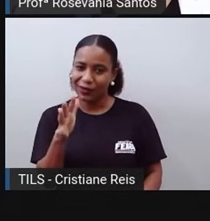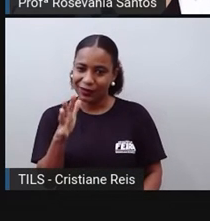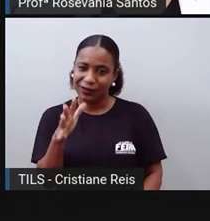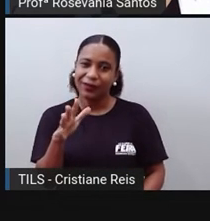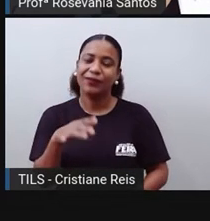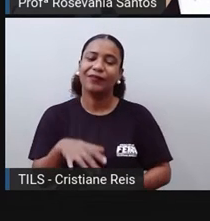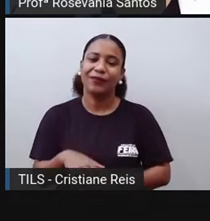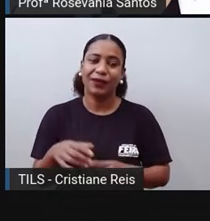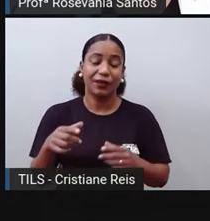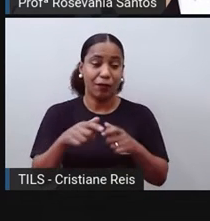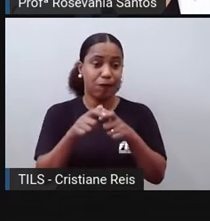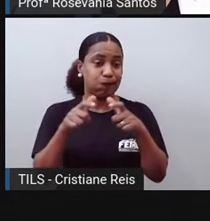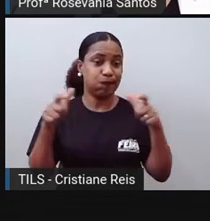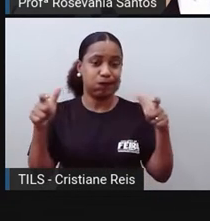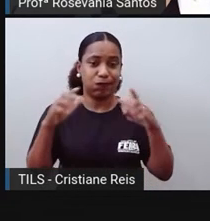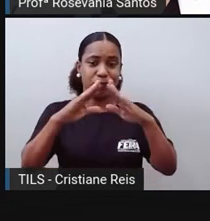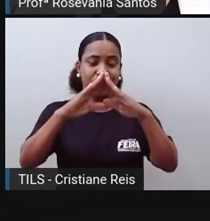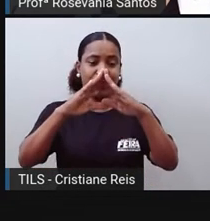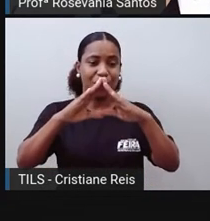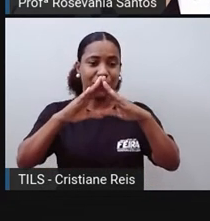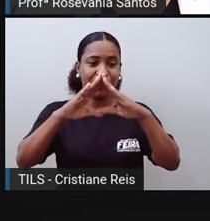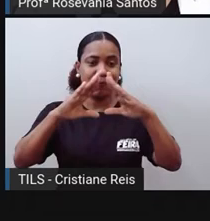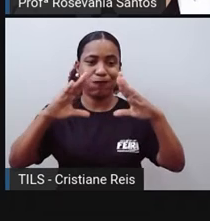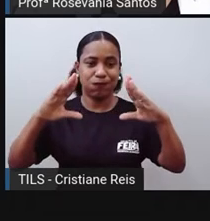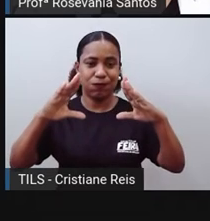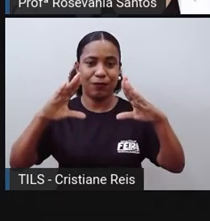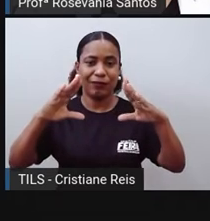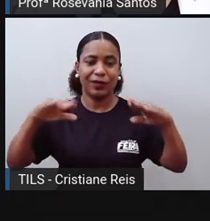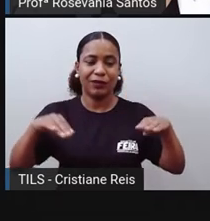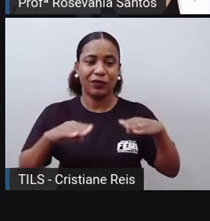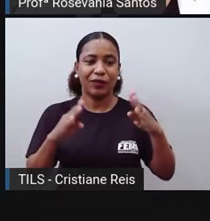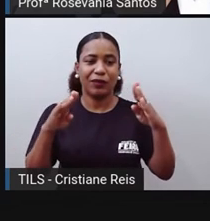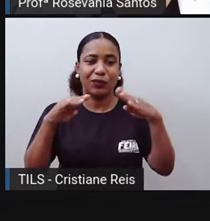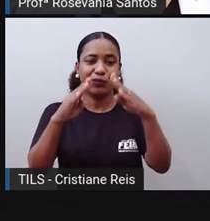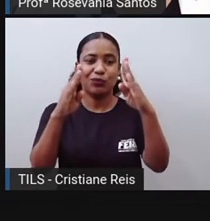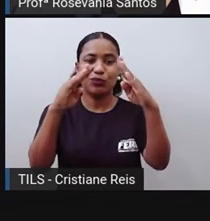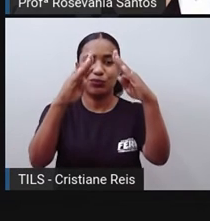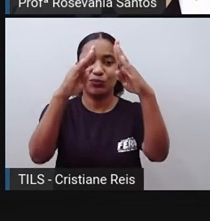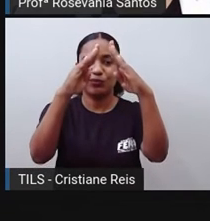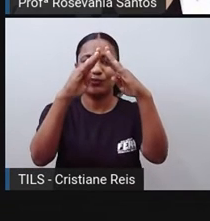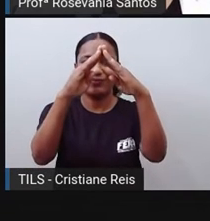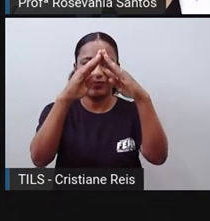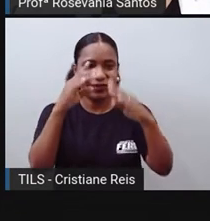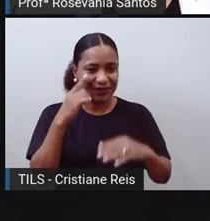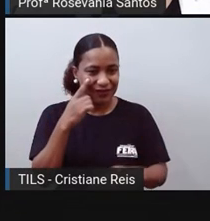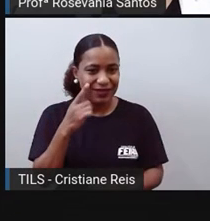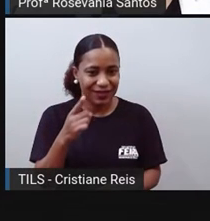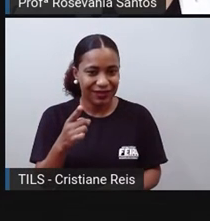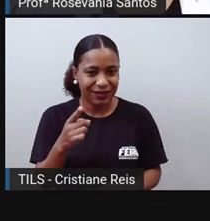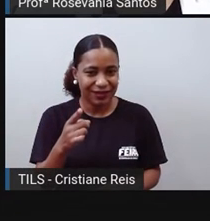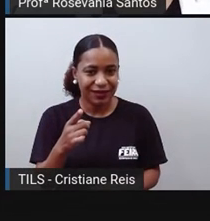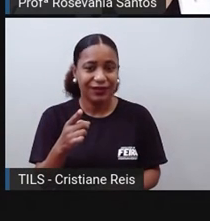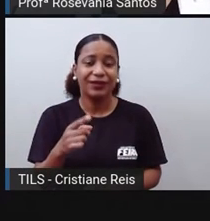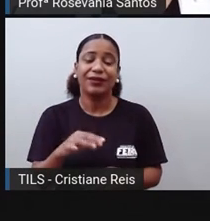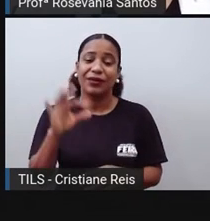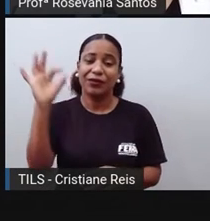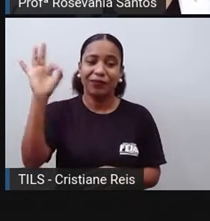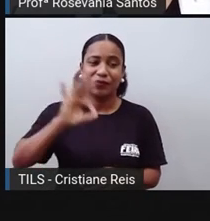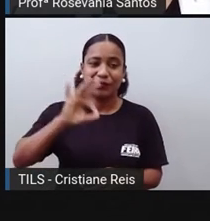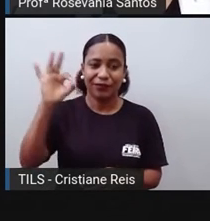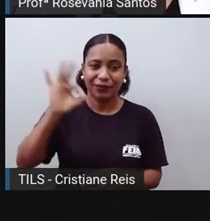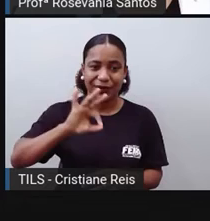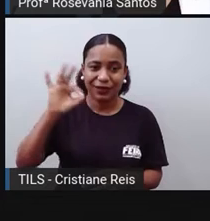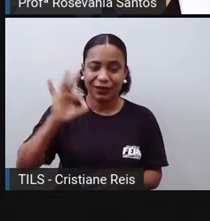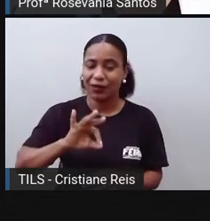quantidade de habitantes. Depois a gente vai reduzindo isso, ó. Então, eu percebo aqui que o percentual aqui não é